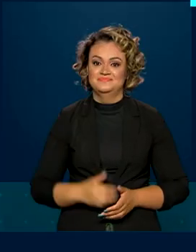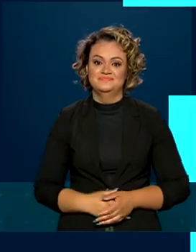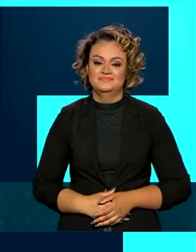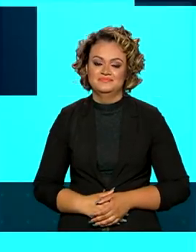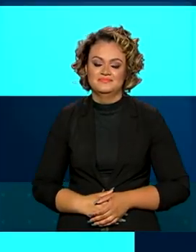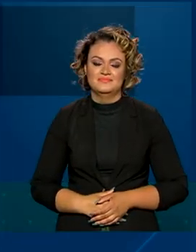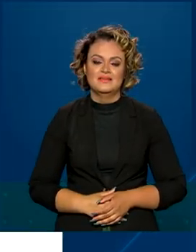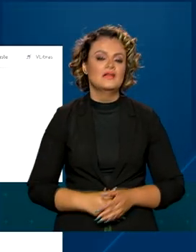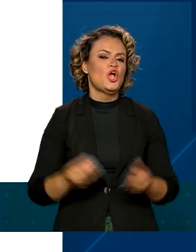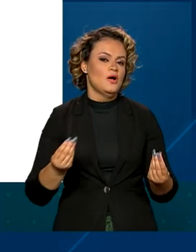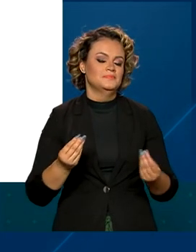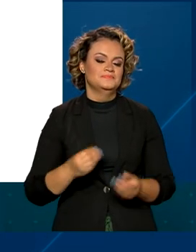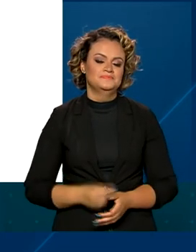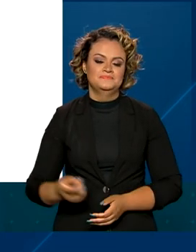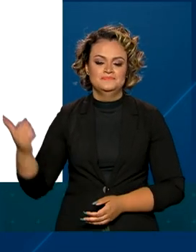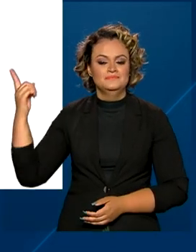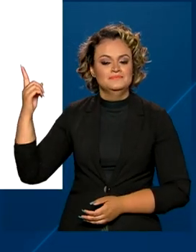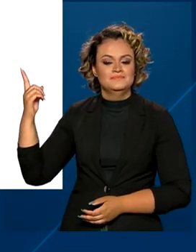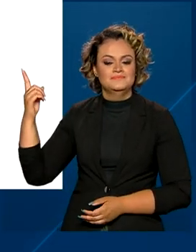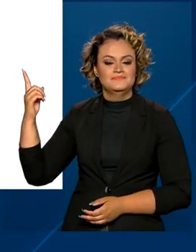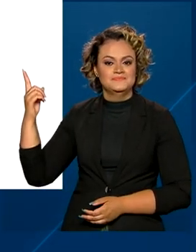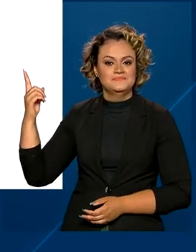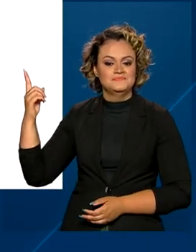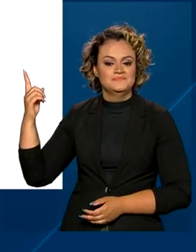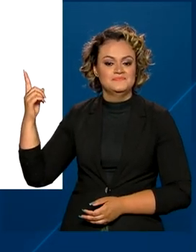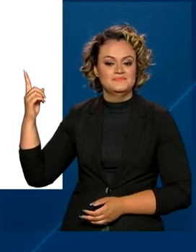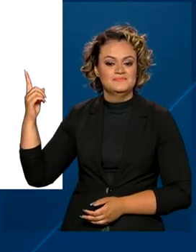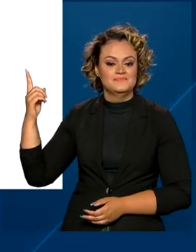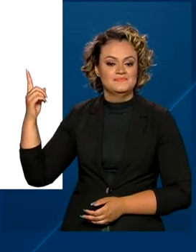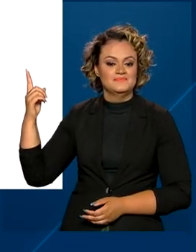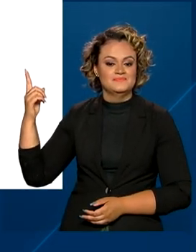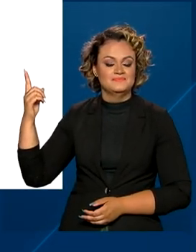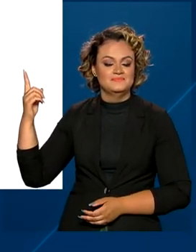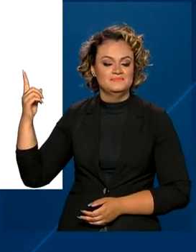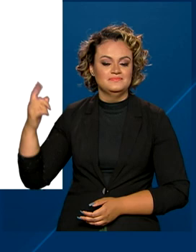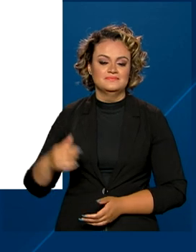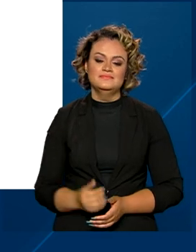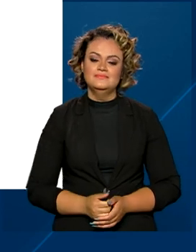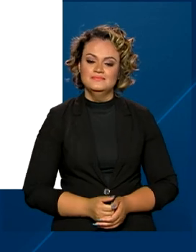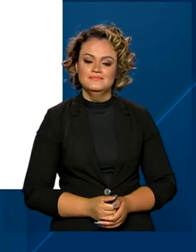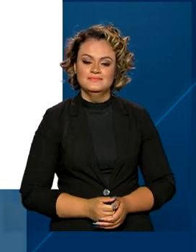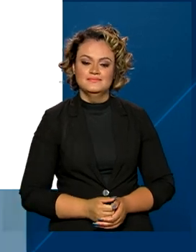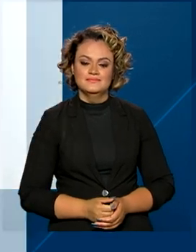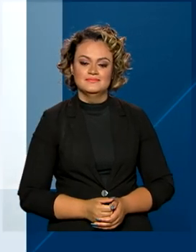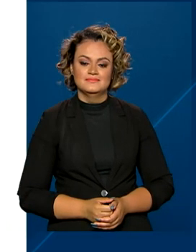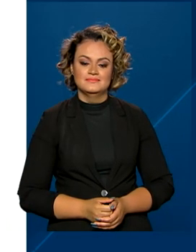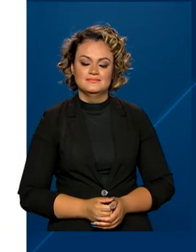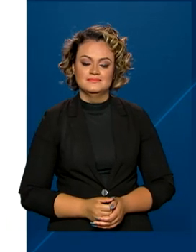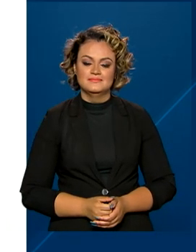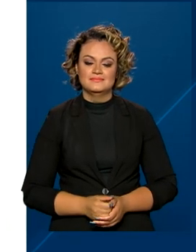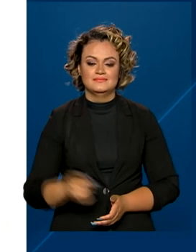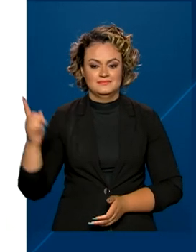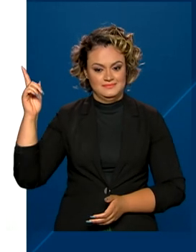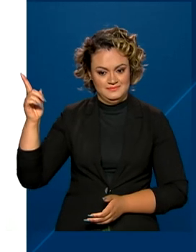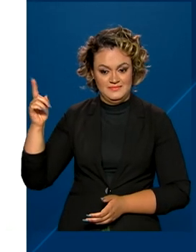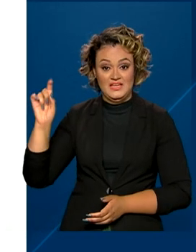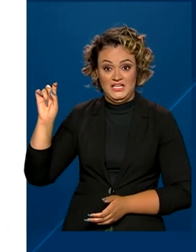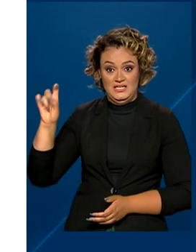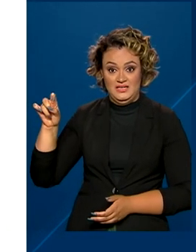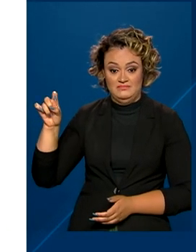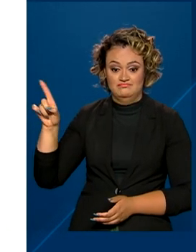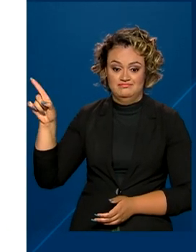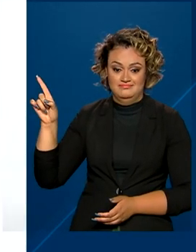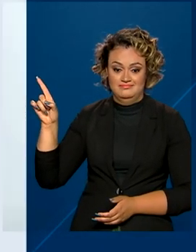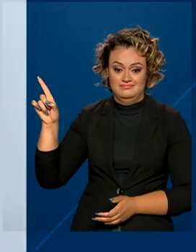Para ter acesso ao novo serviço, basta entrar na plataforma gov.br, fazer login, clicar em